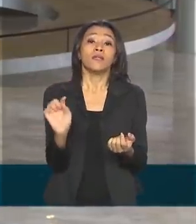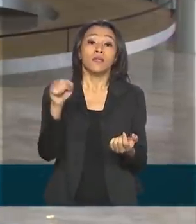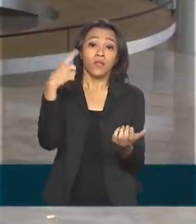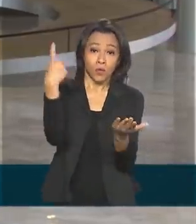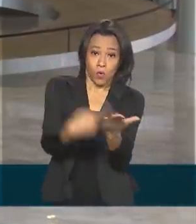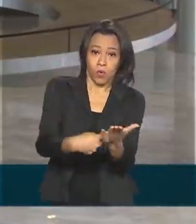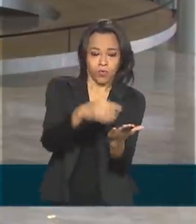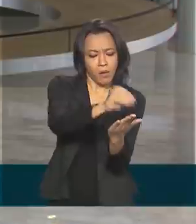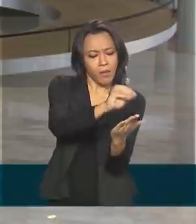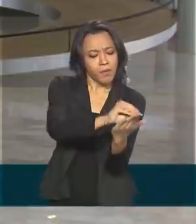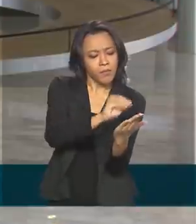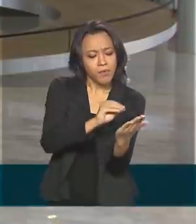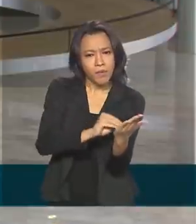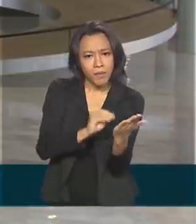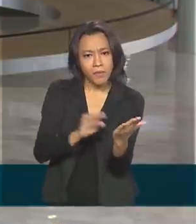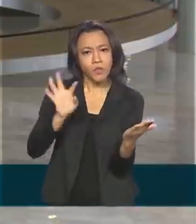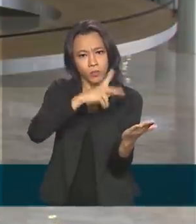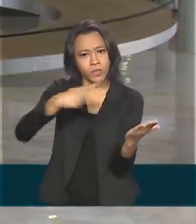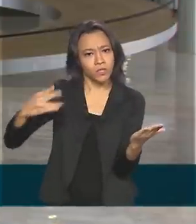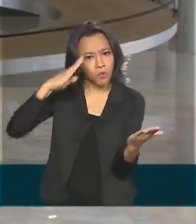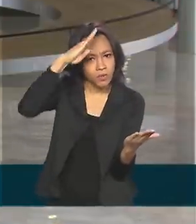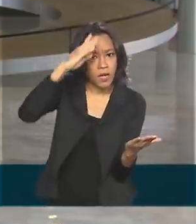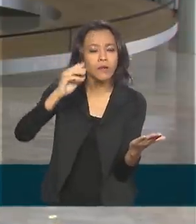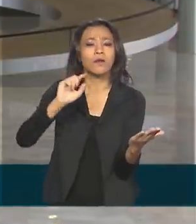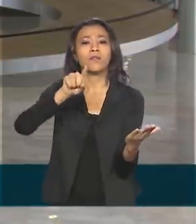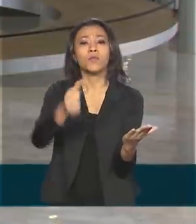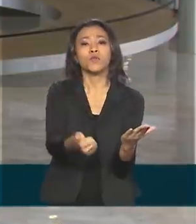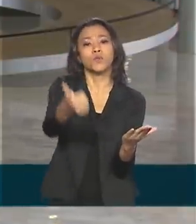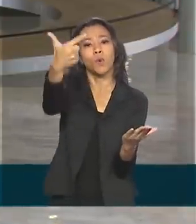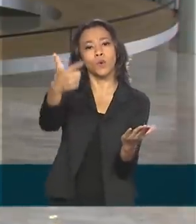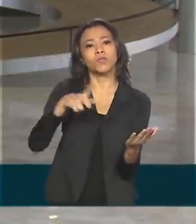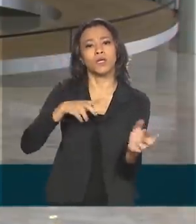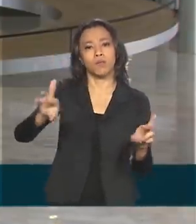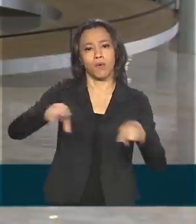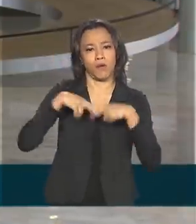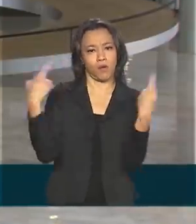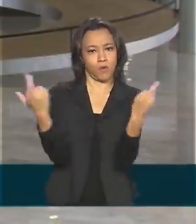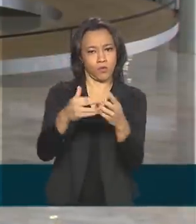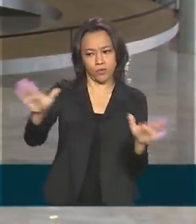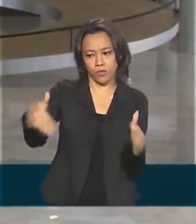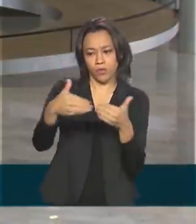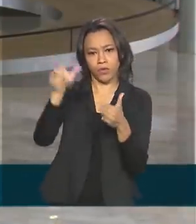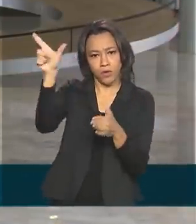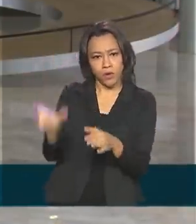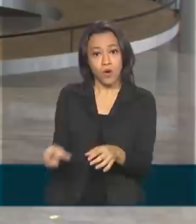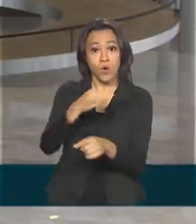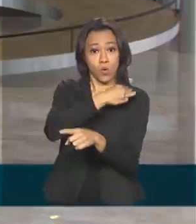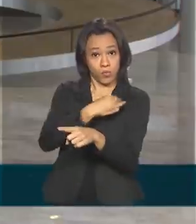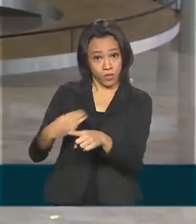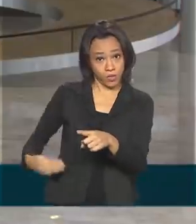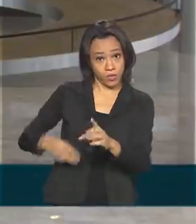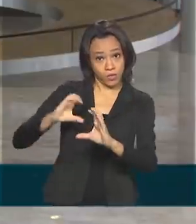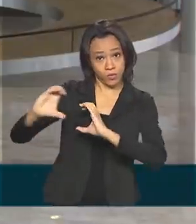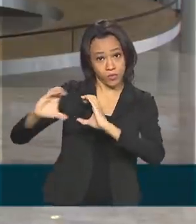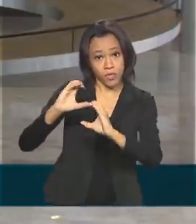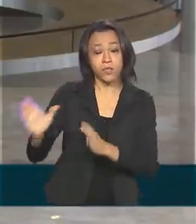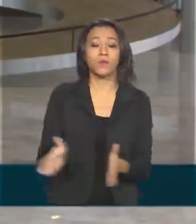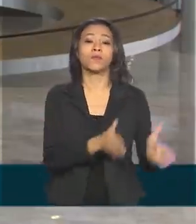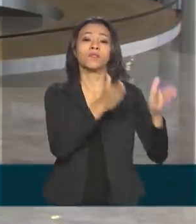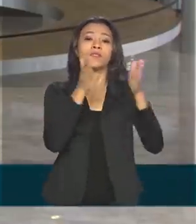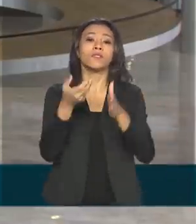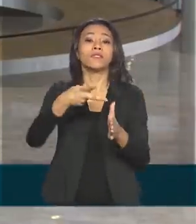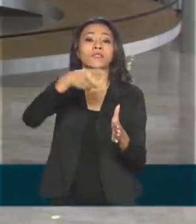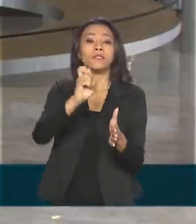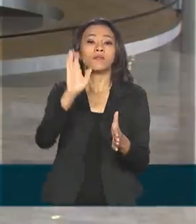agenda do presidente Jair Bolsonaro, ele se reúne ao meio-dia com o ministro das Comunicações, Fábio Faria, e às 5 da tarde com o ministro